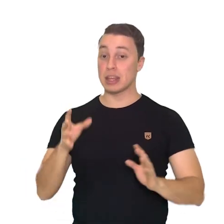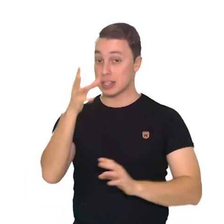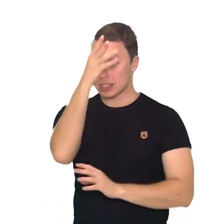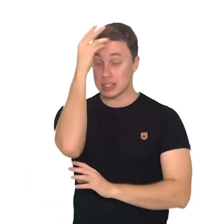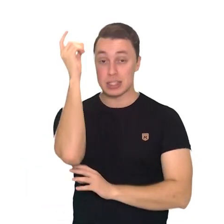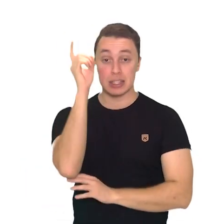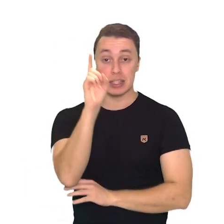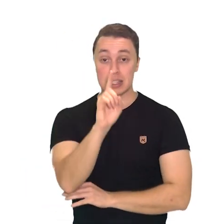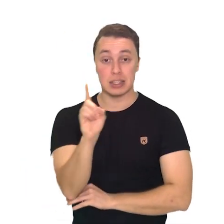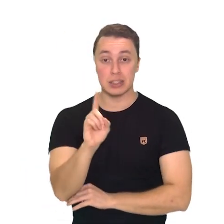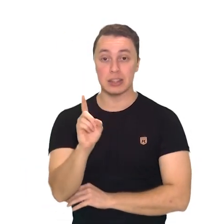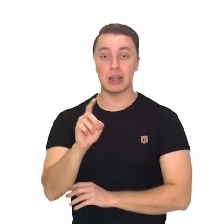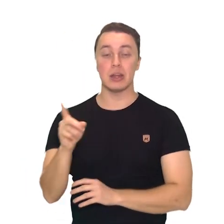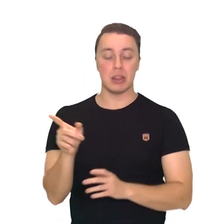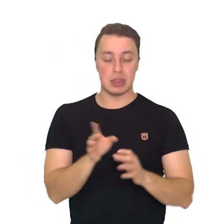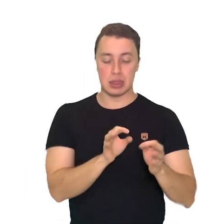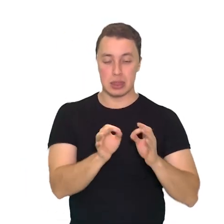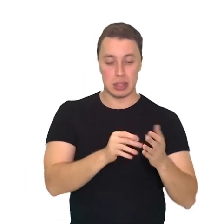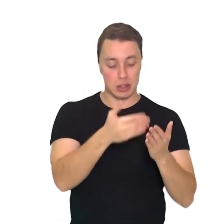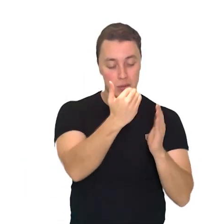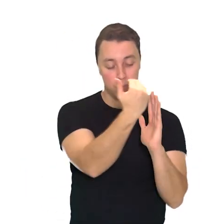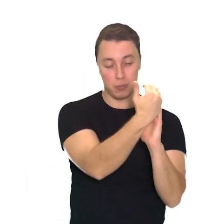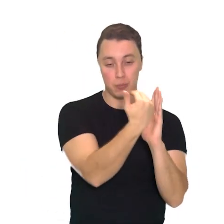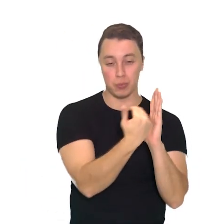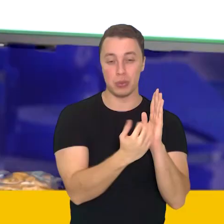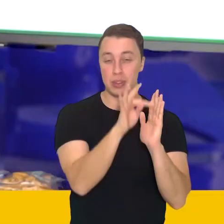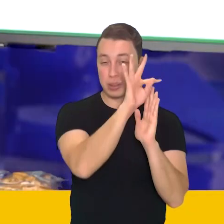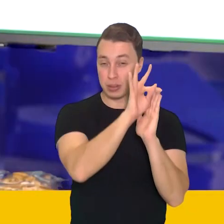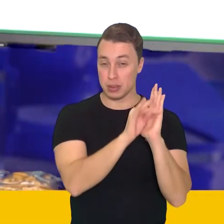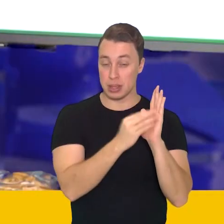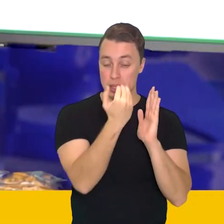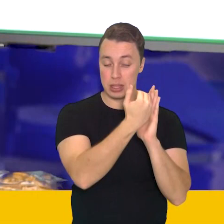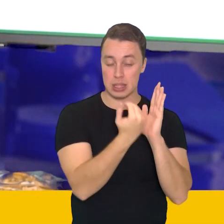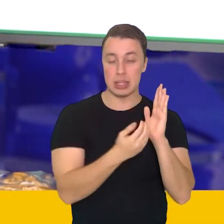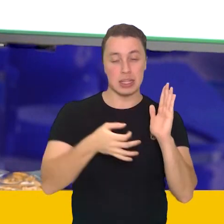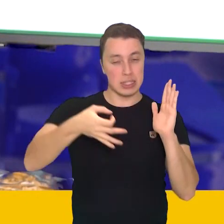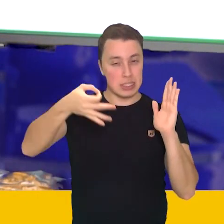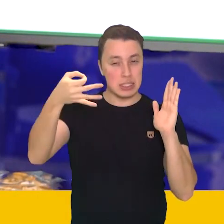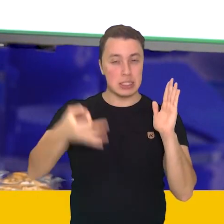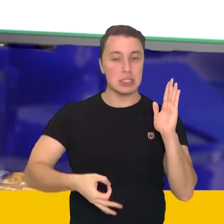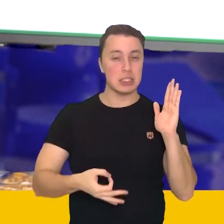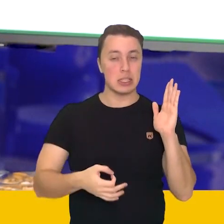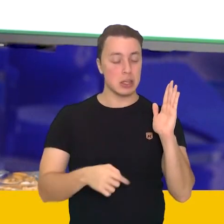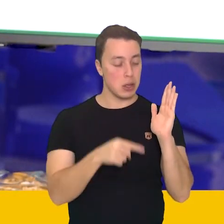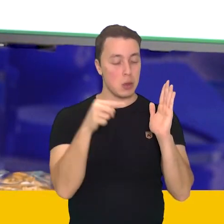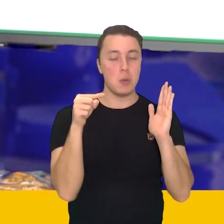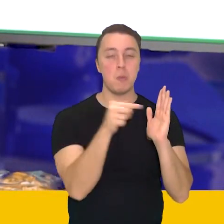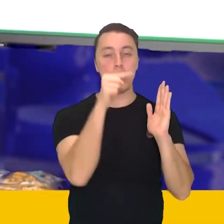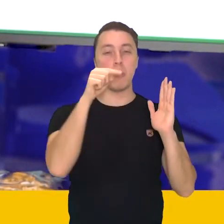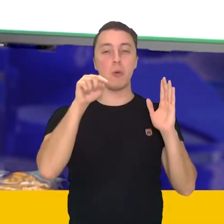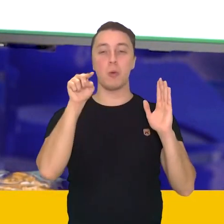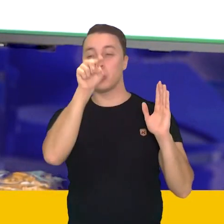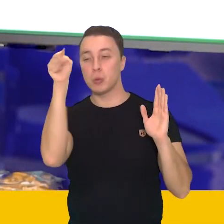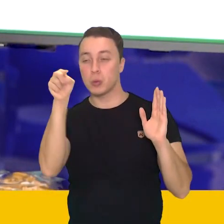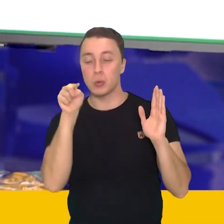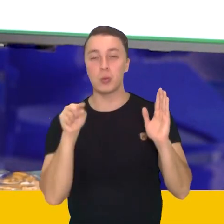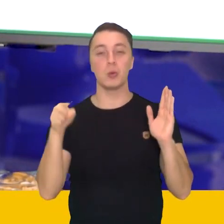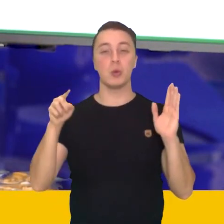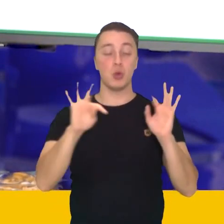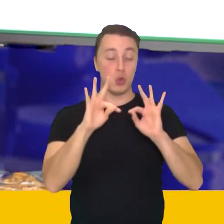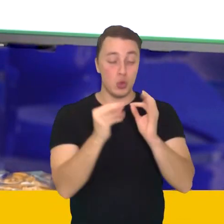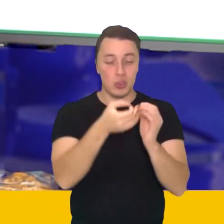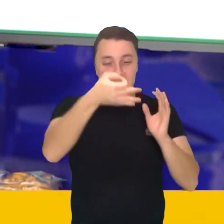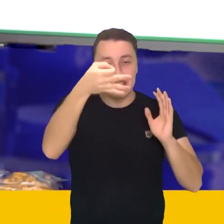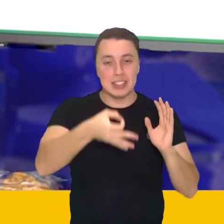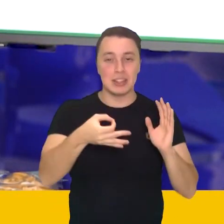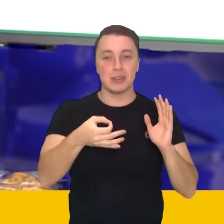deixar seu texto bem organizado, com parágrafo, acentuação, a pontuação correta. Tudo o que faz seu